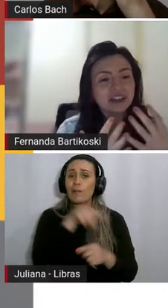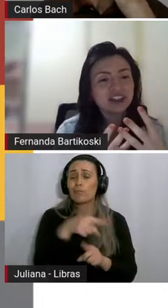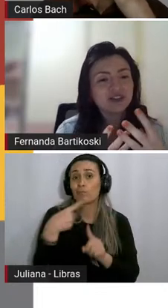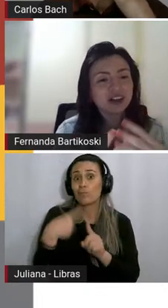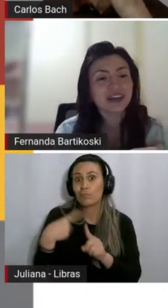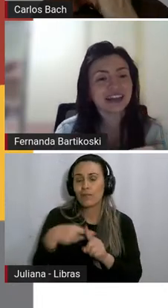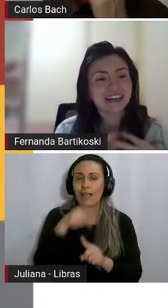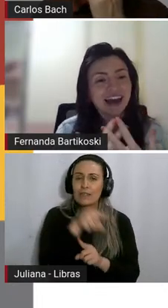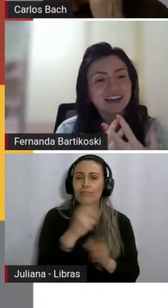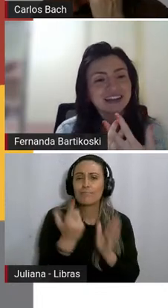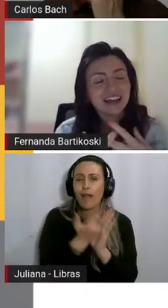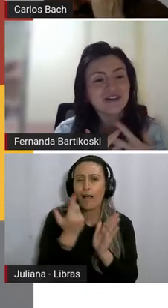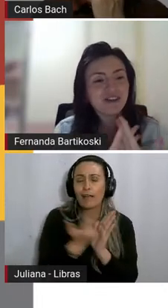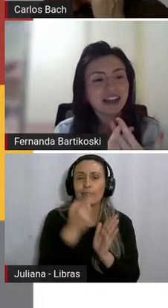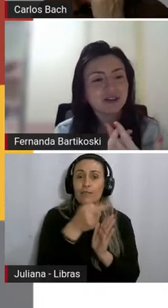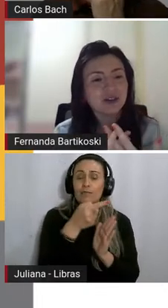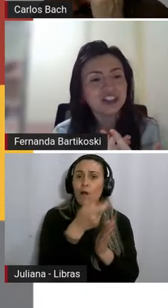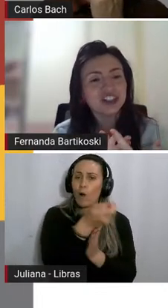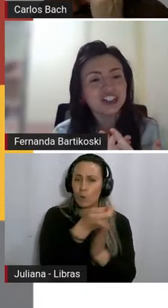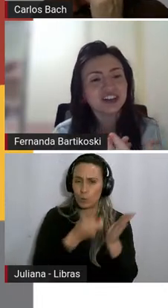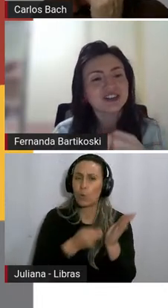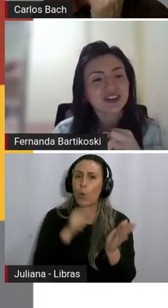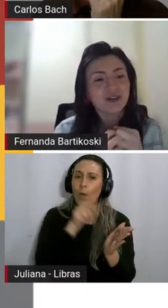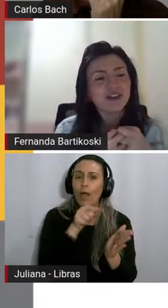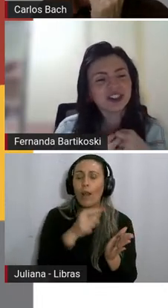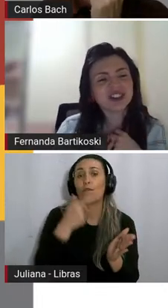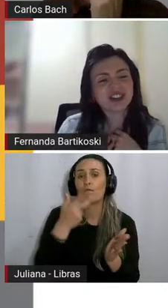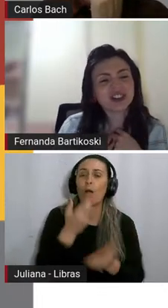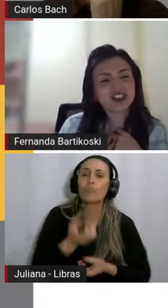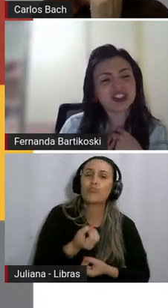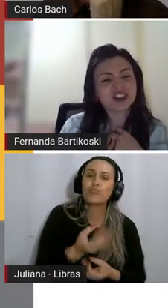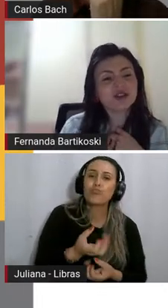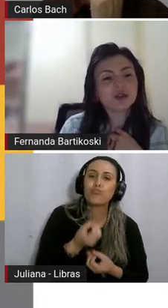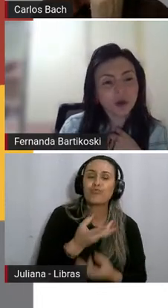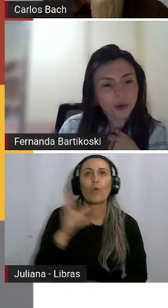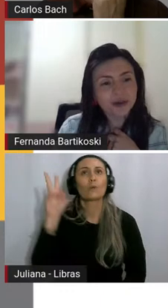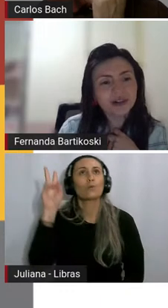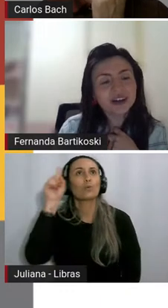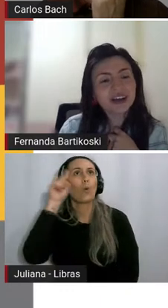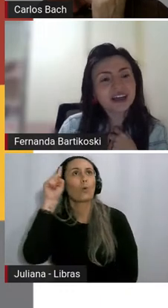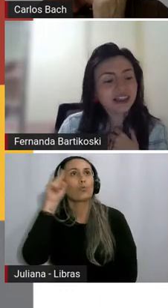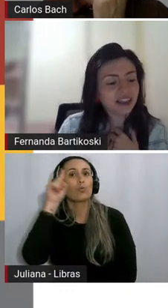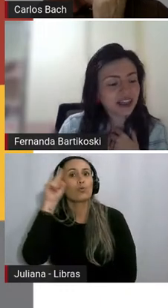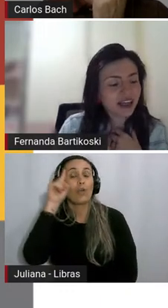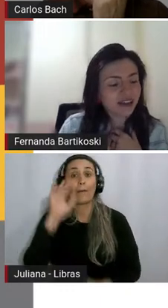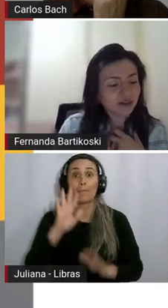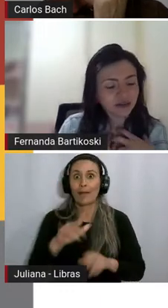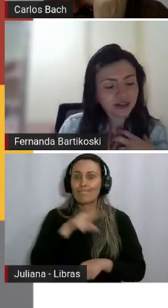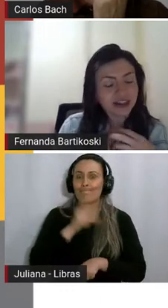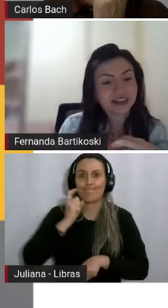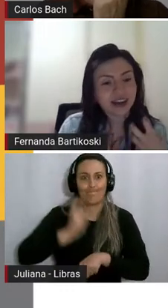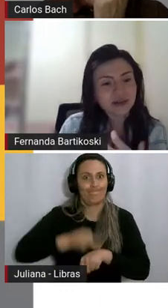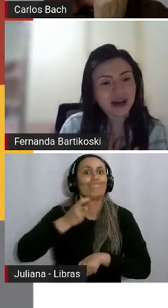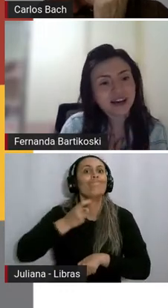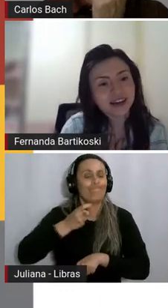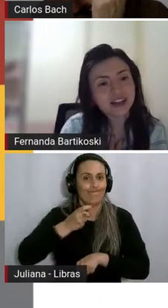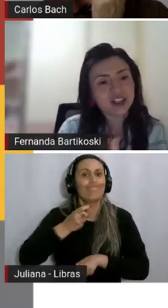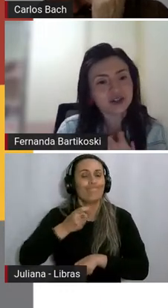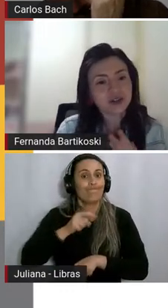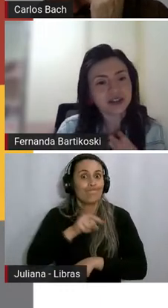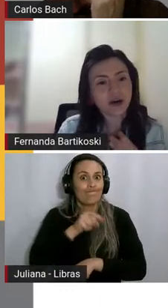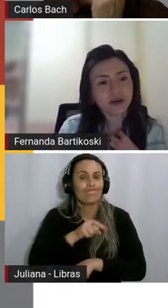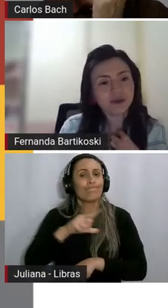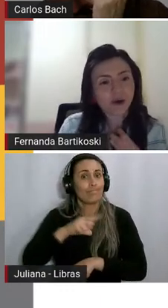como a gente falou, ela fala do cotidiano, só que é um cotidiano duro e traz uma